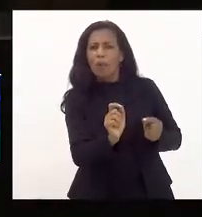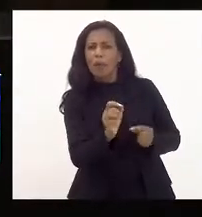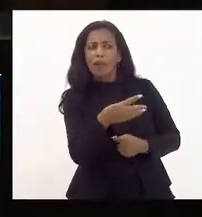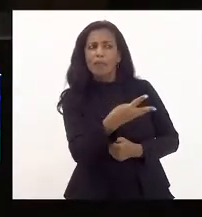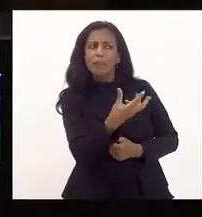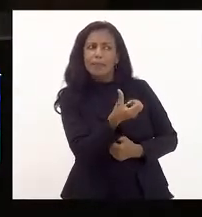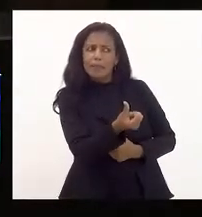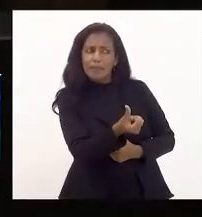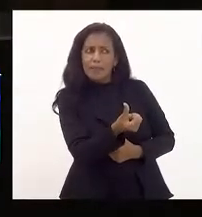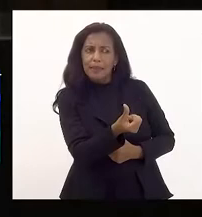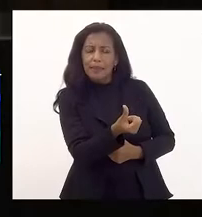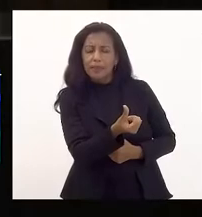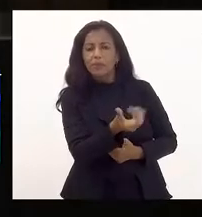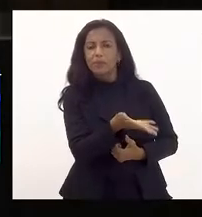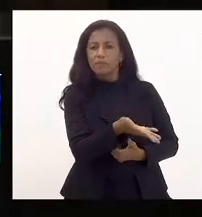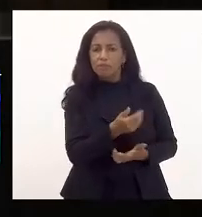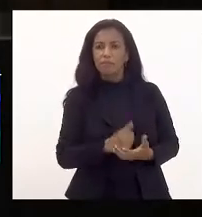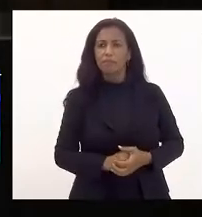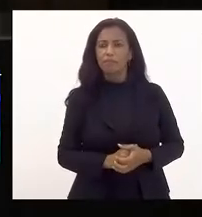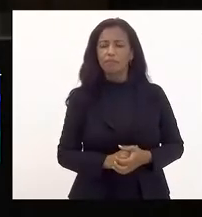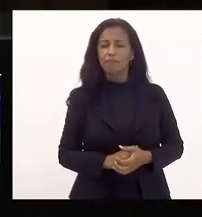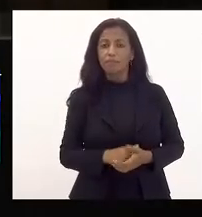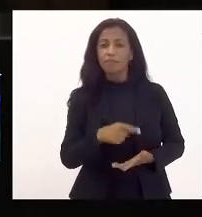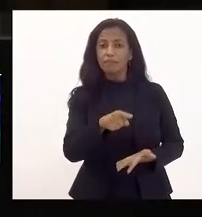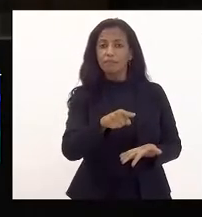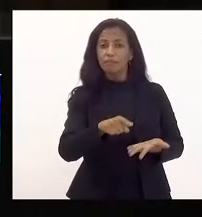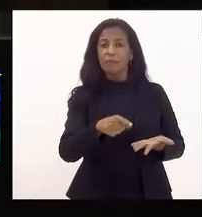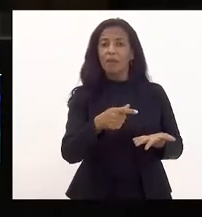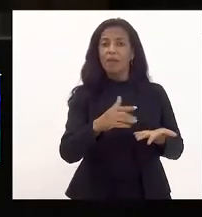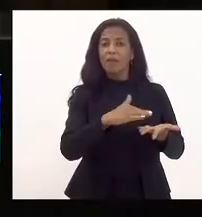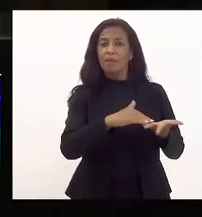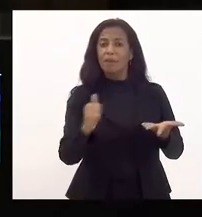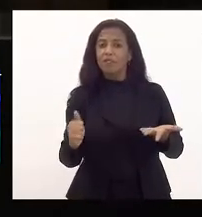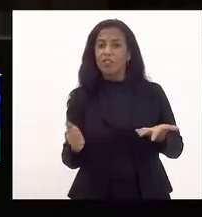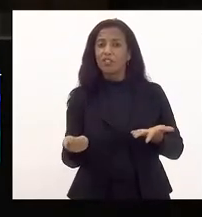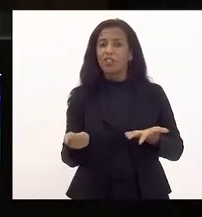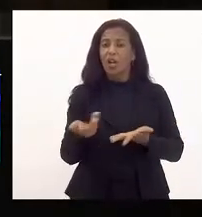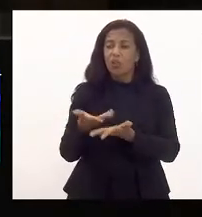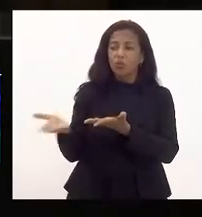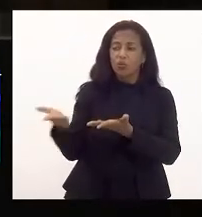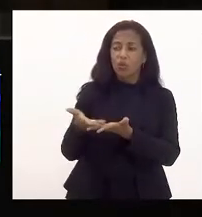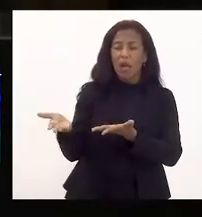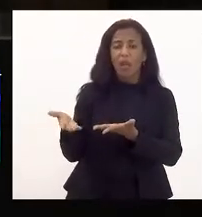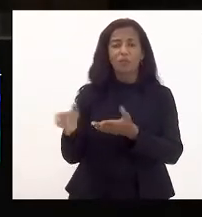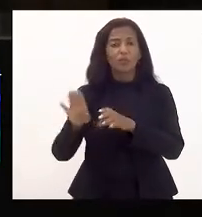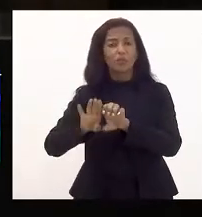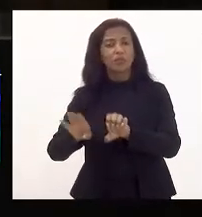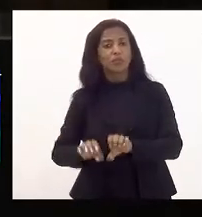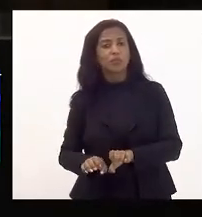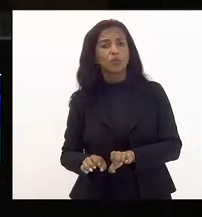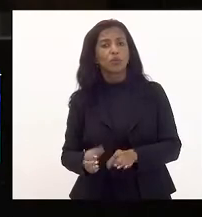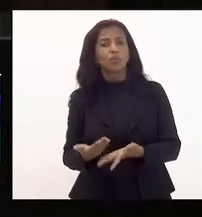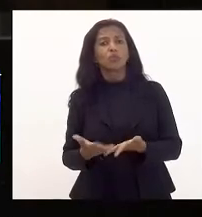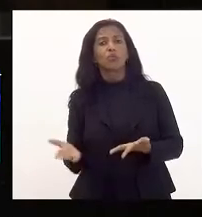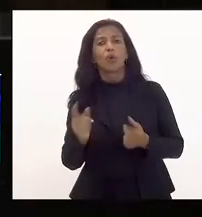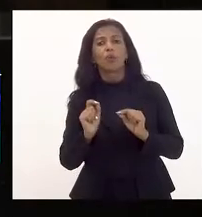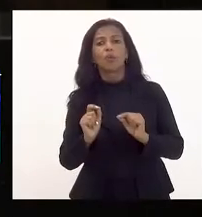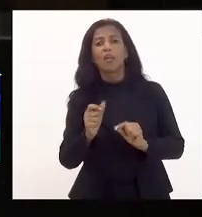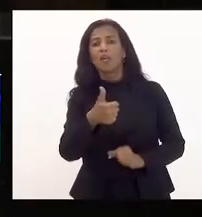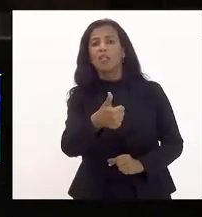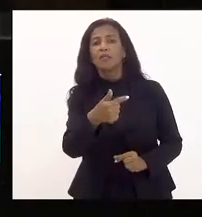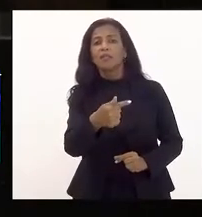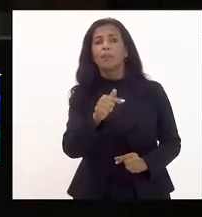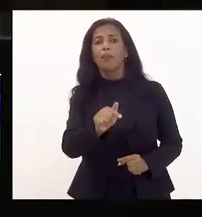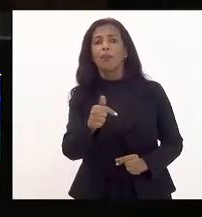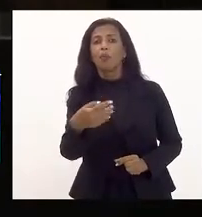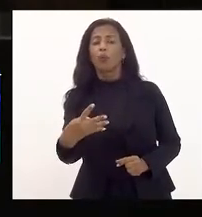36 bilhões para você tirar despesa corrente e infraestrutura. Vai sobrar quanto? 17